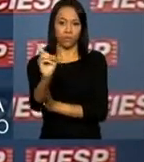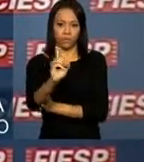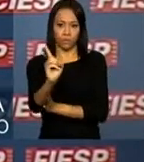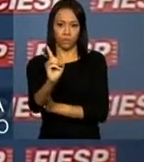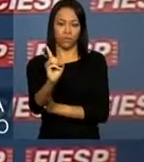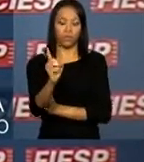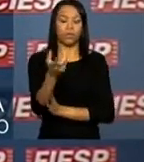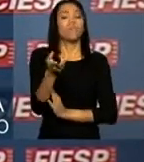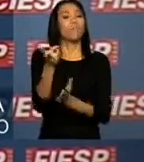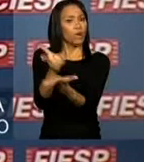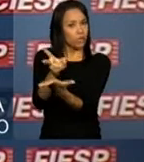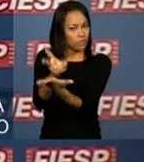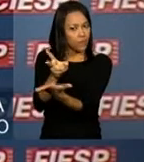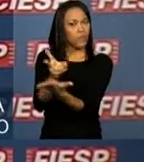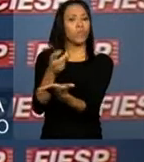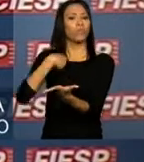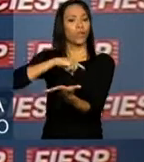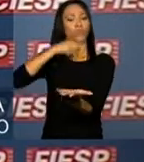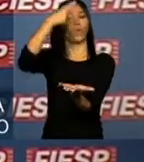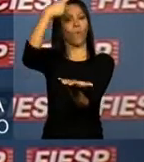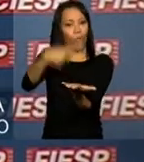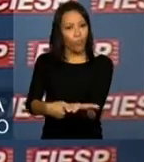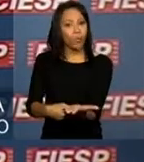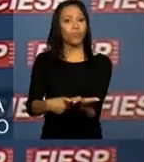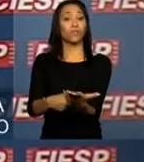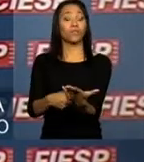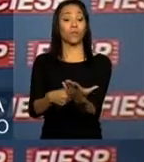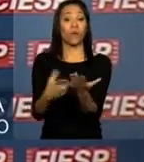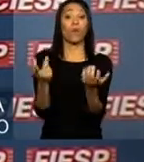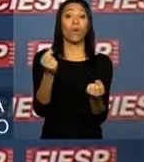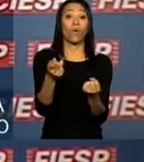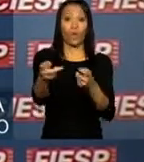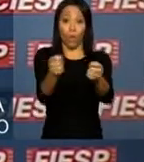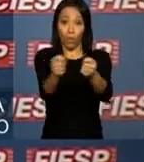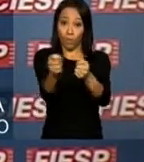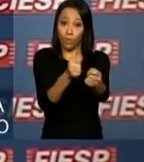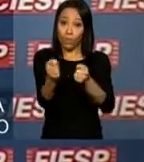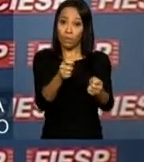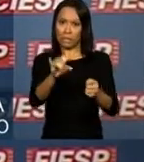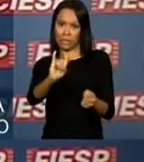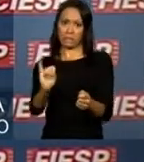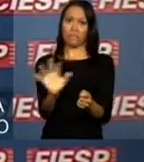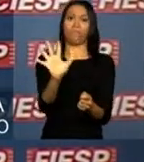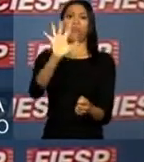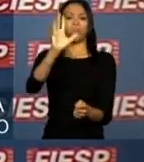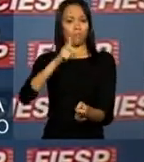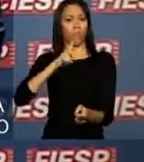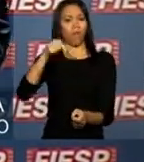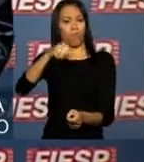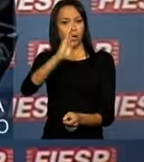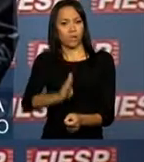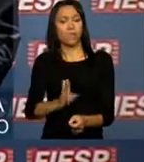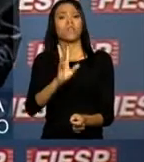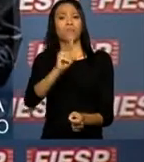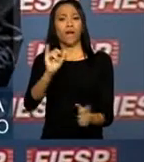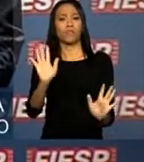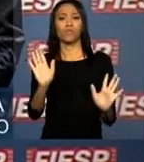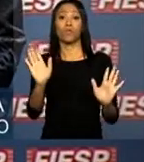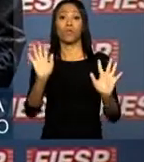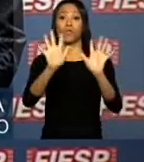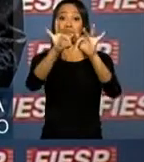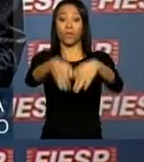mantemos o nosso compromisso com a estabilidade e o controle da inflação, que, aliás, fechará em